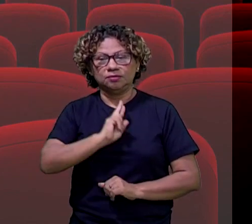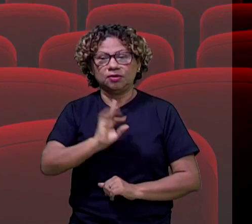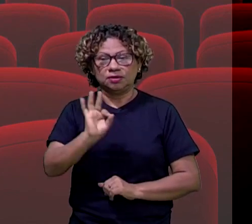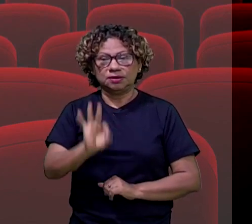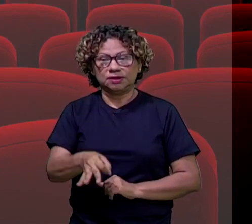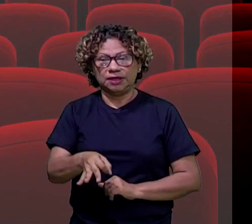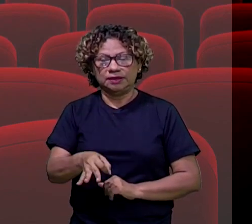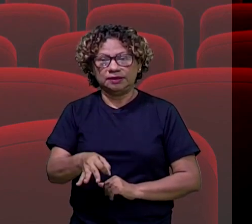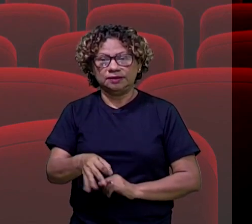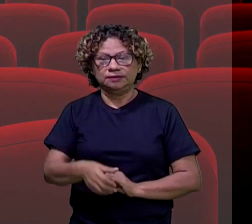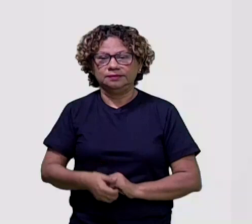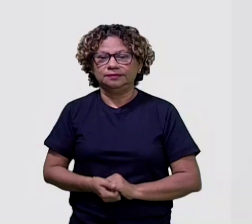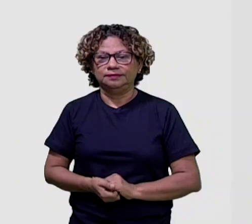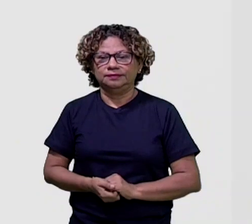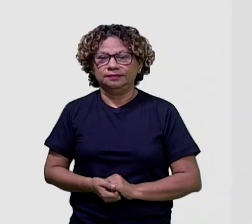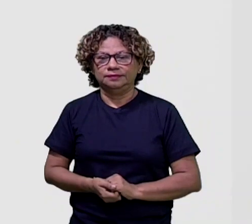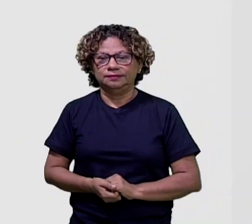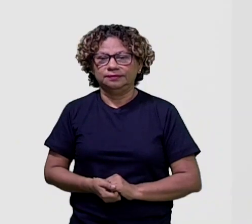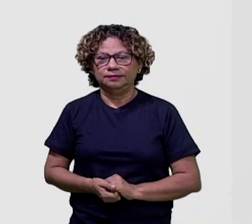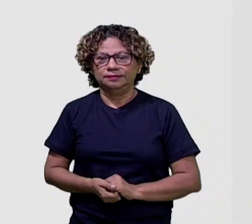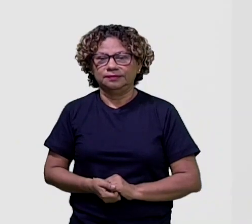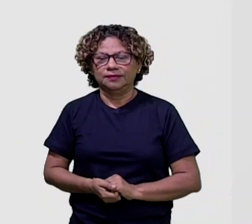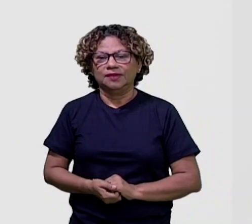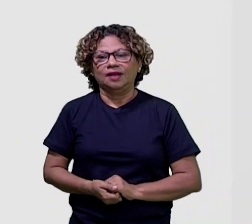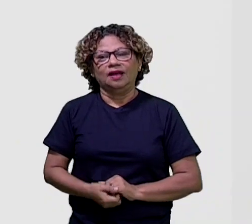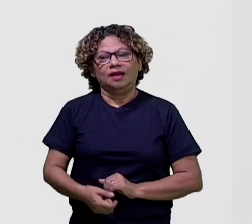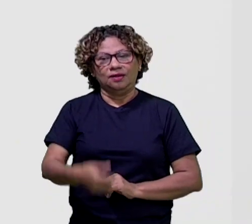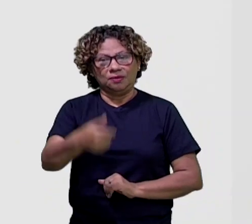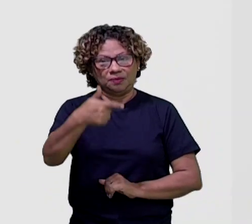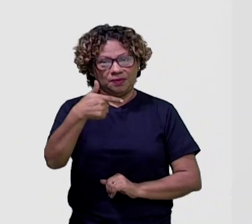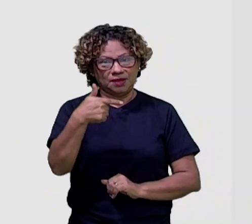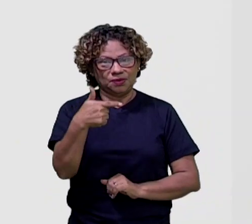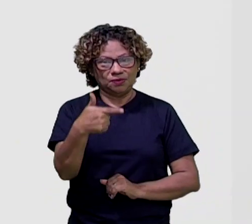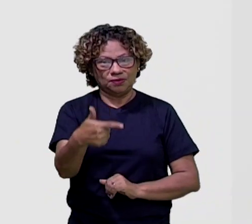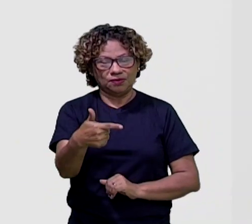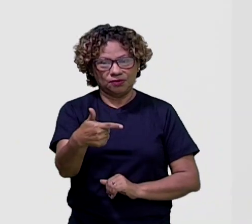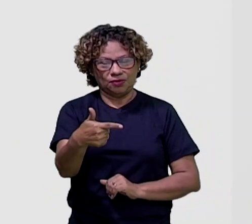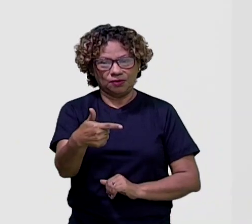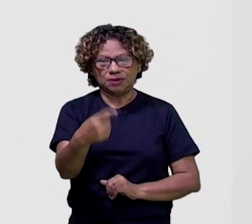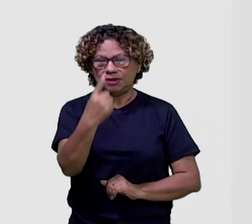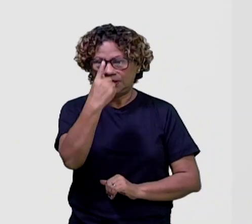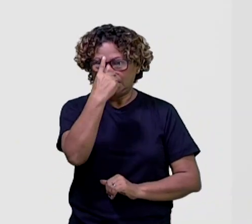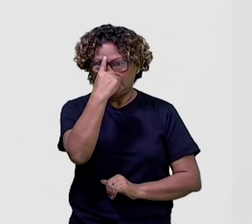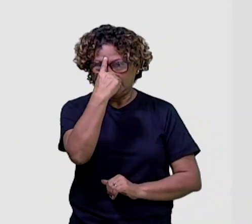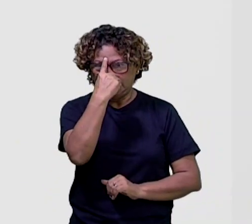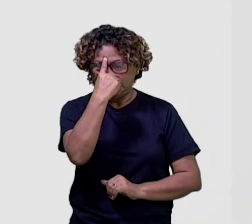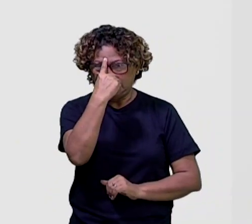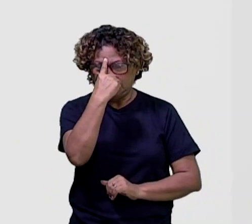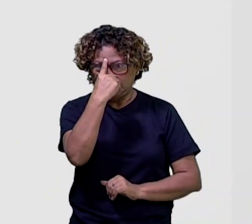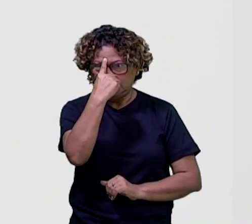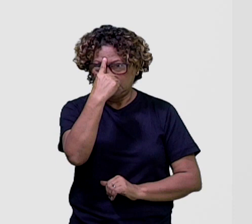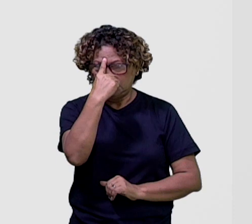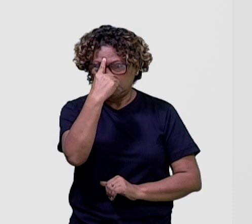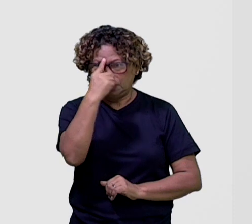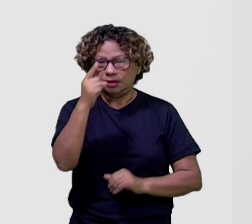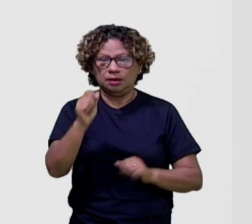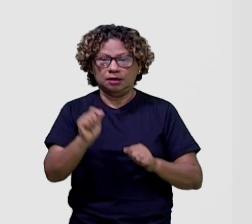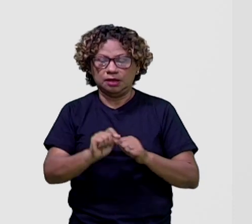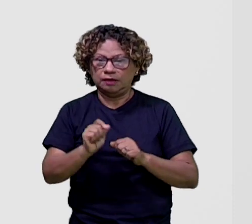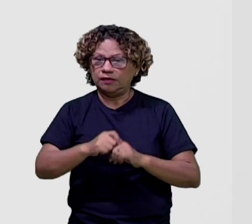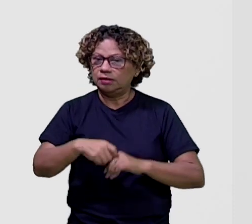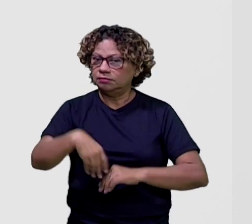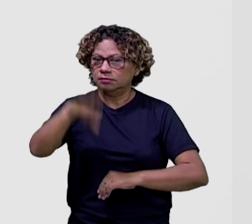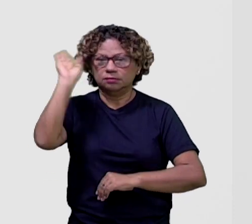correta, gente. É a alternativa número dois. Tá, gente? A Índia, ela produz a maior